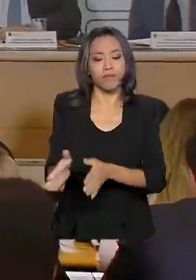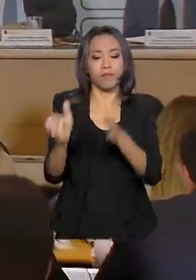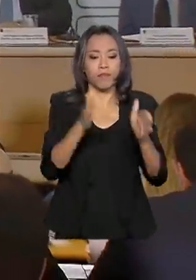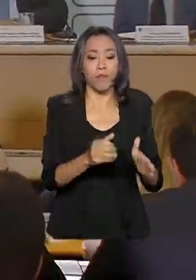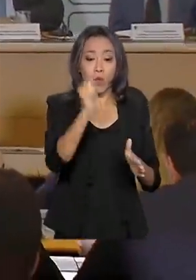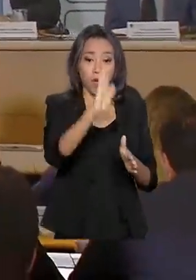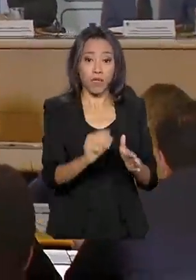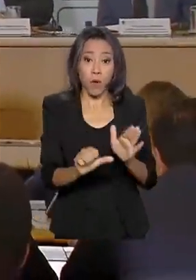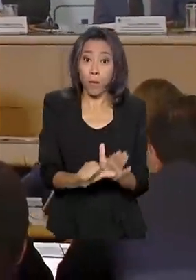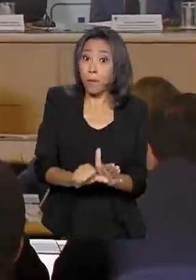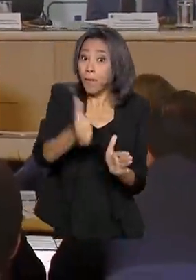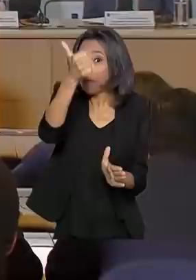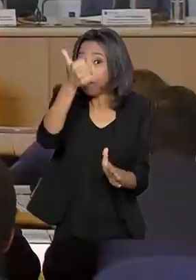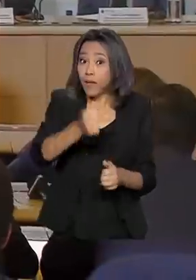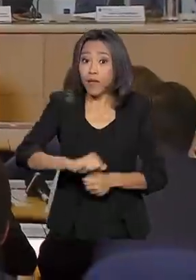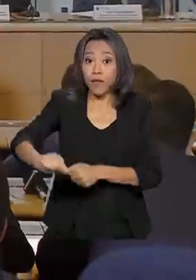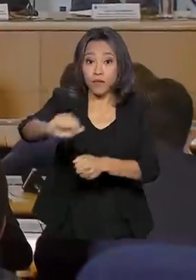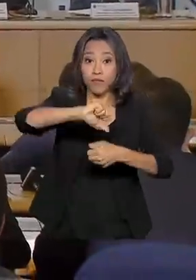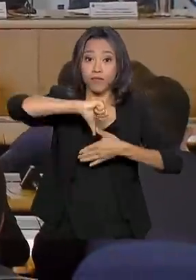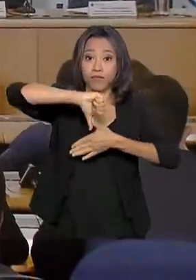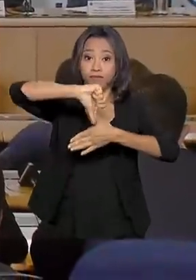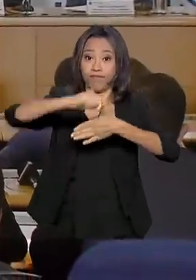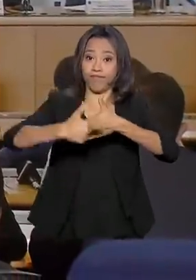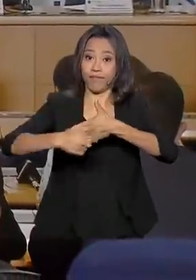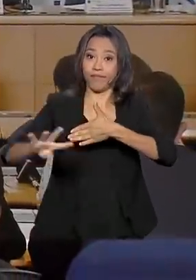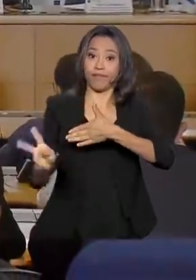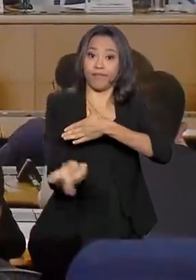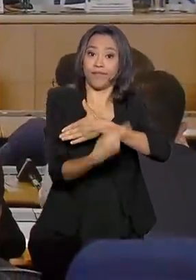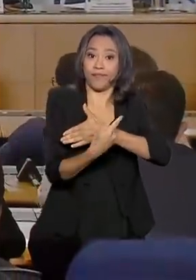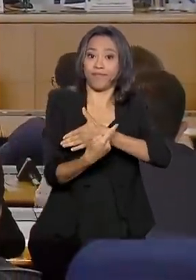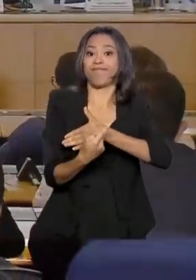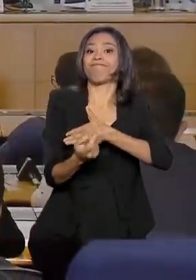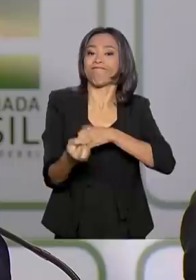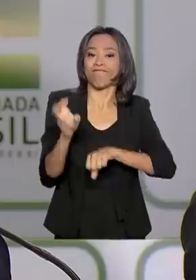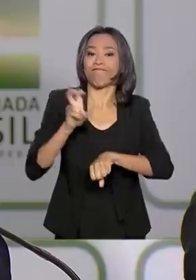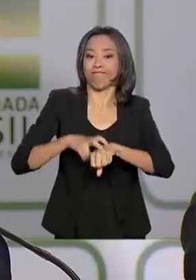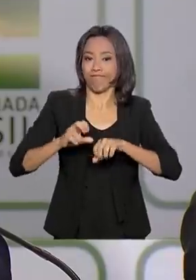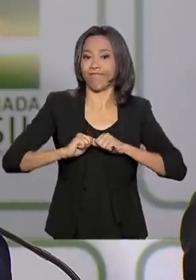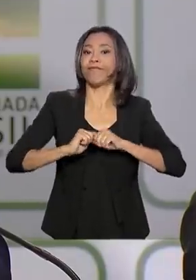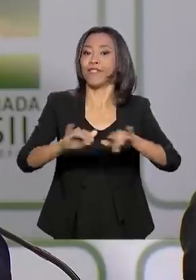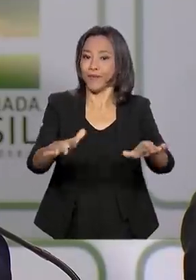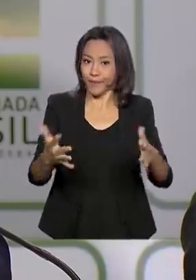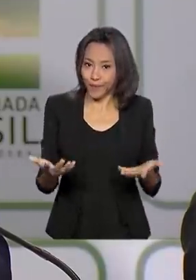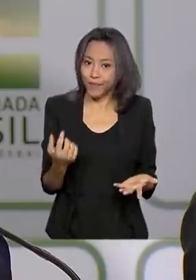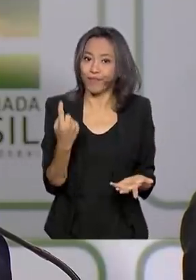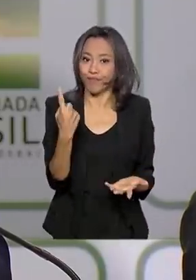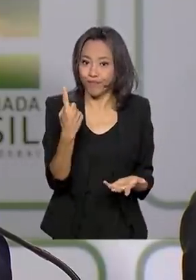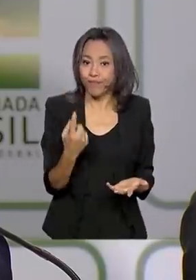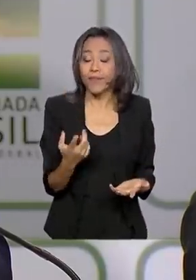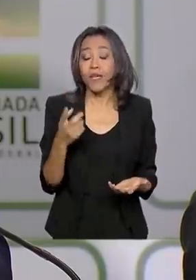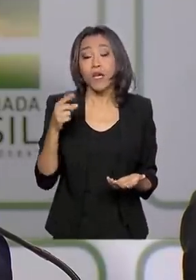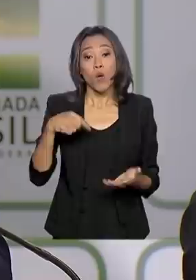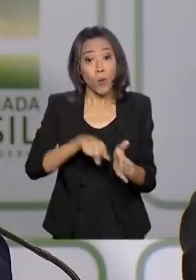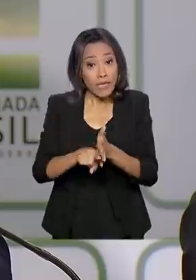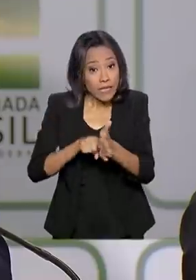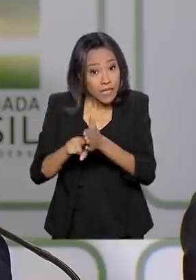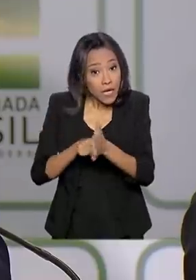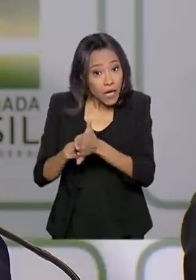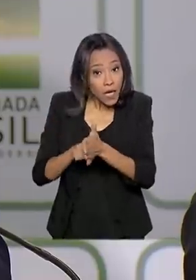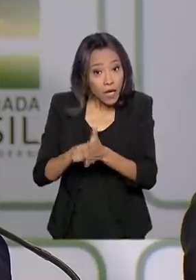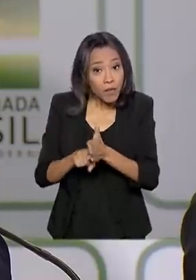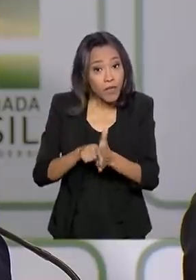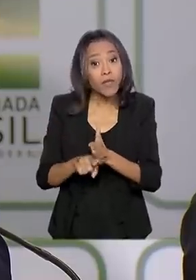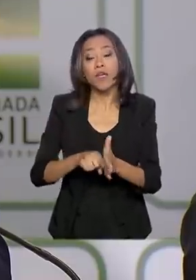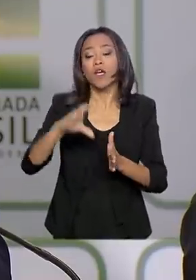primeiro país da América do Sul a confirmar um caso de coronavírus. O exame que confirmou a doença COVID